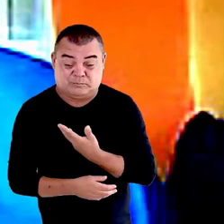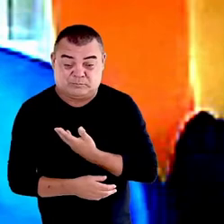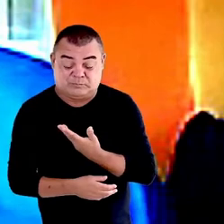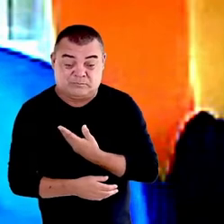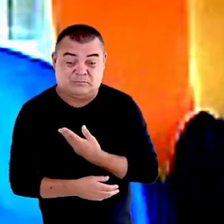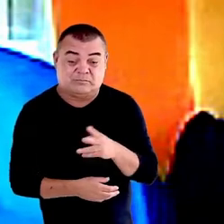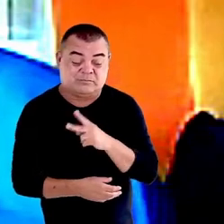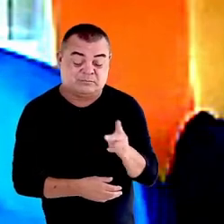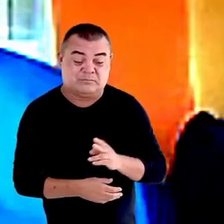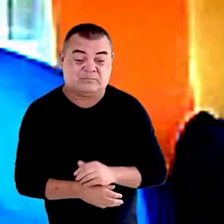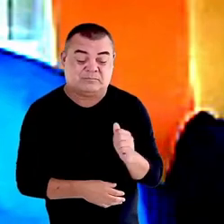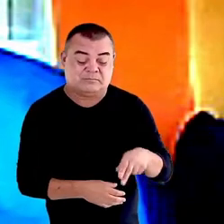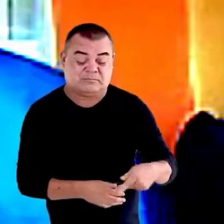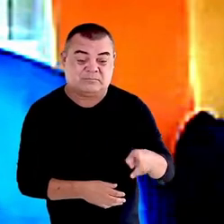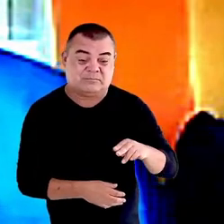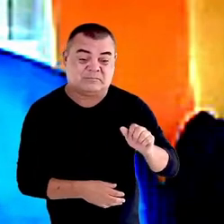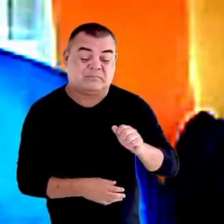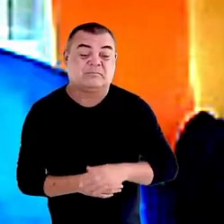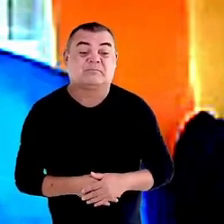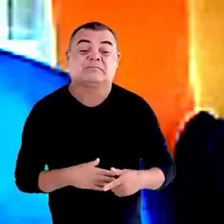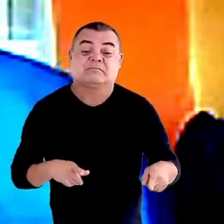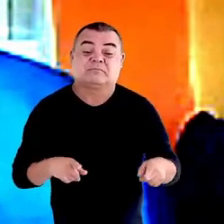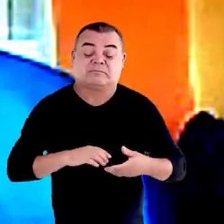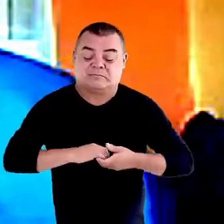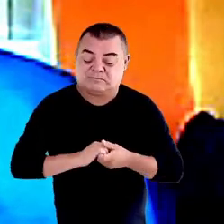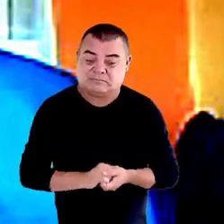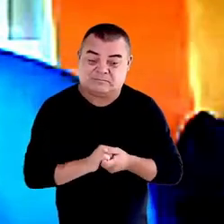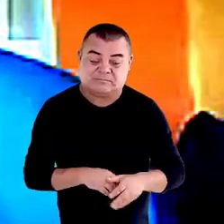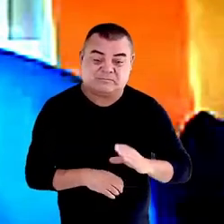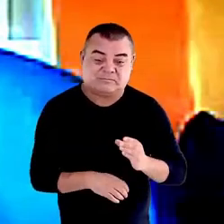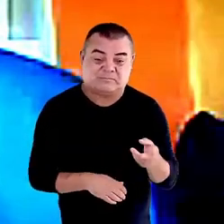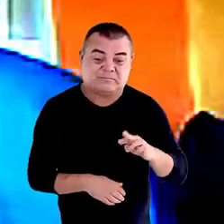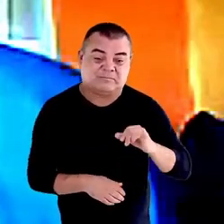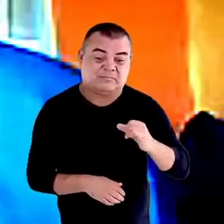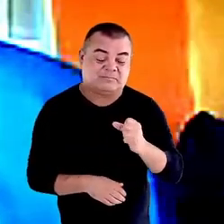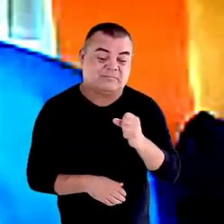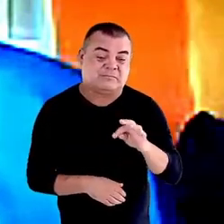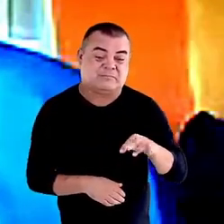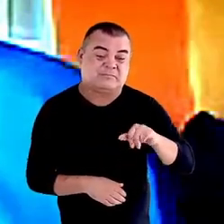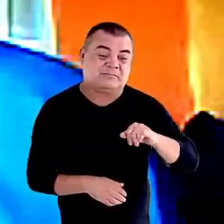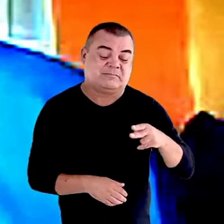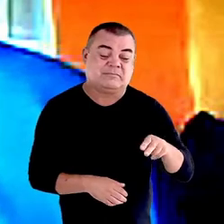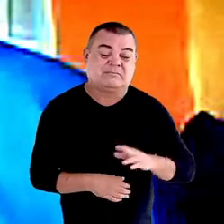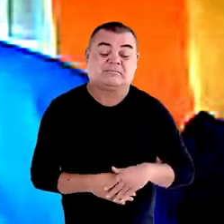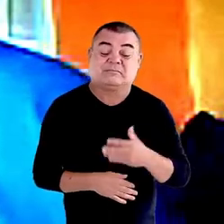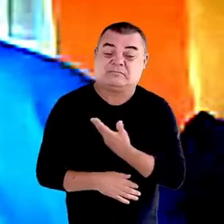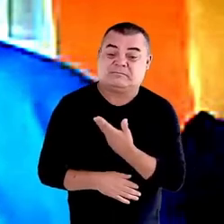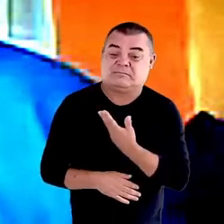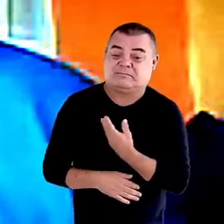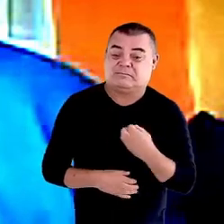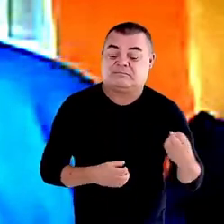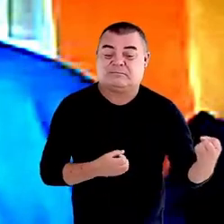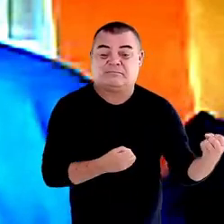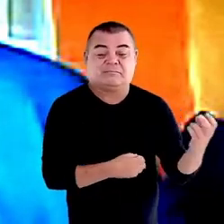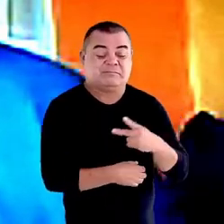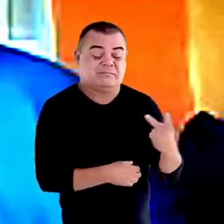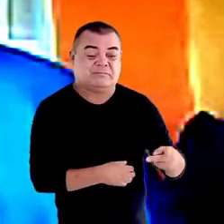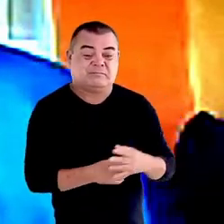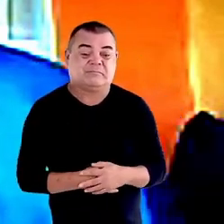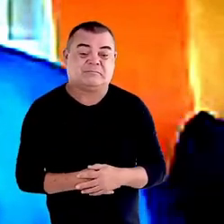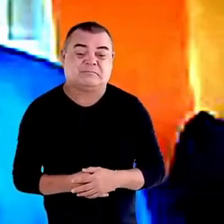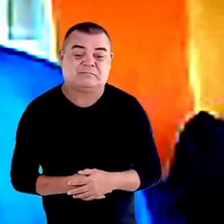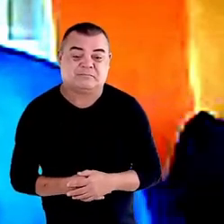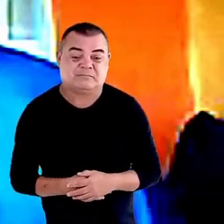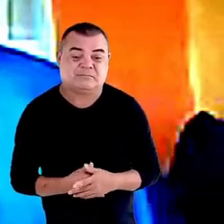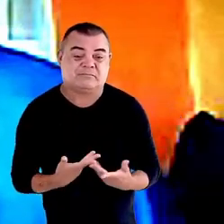André, cumprimentar a Cristina, minha amiga, minha mentora. Difícil falar de Cristina, mas cumprimentar a